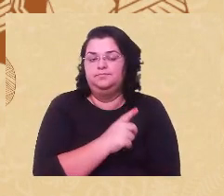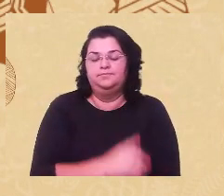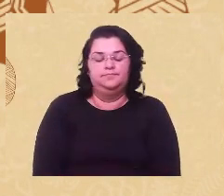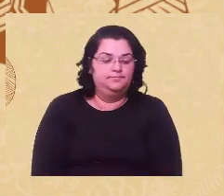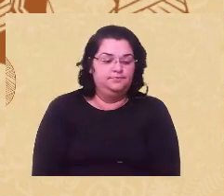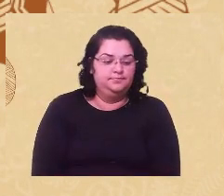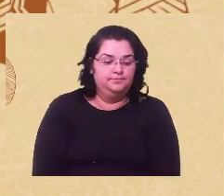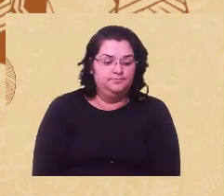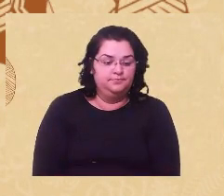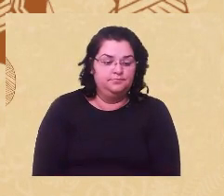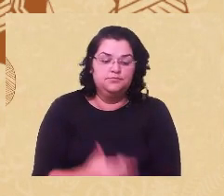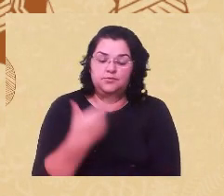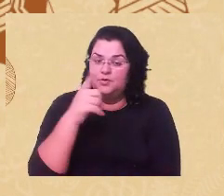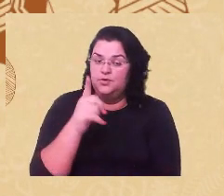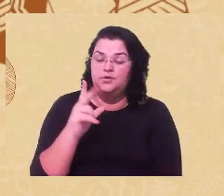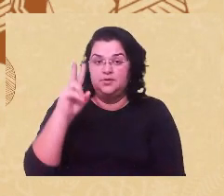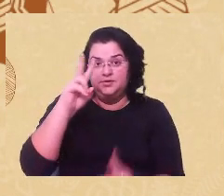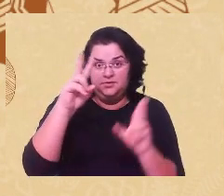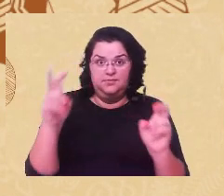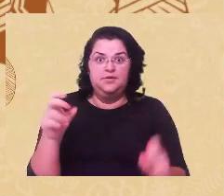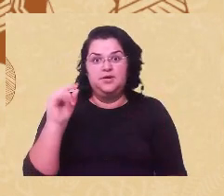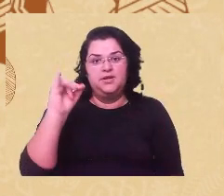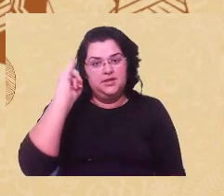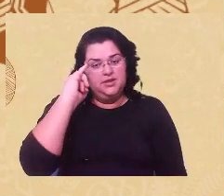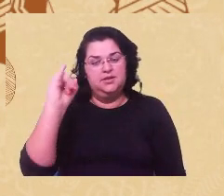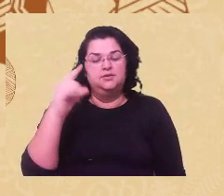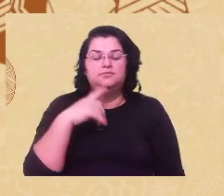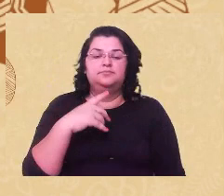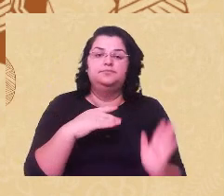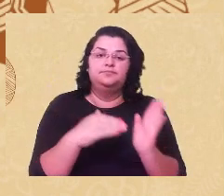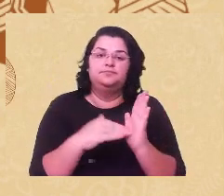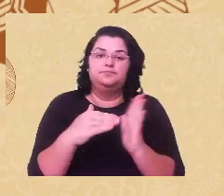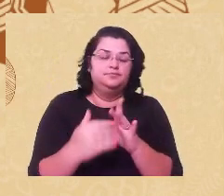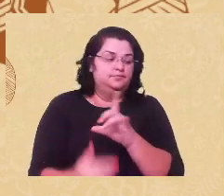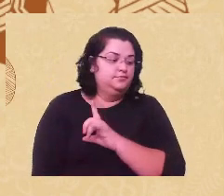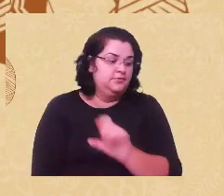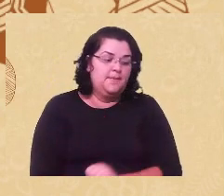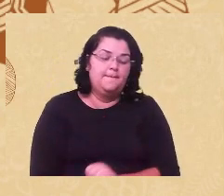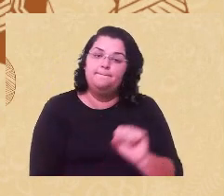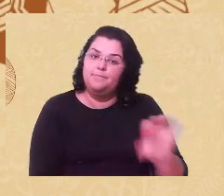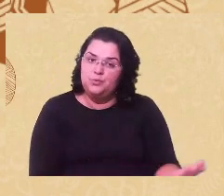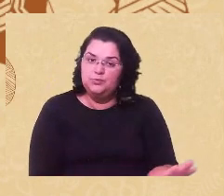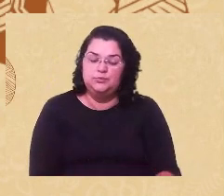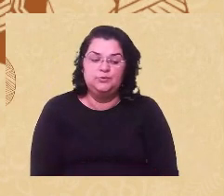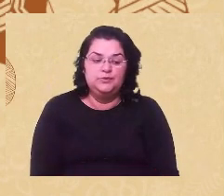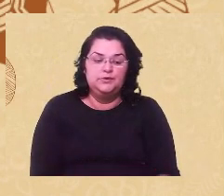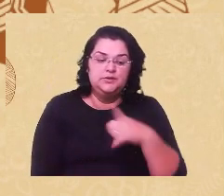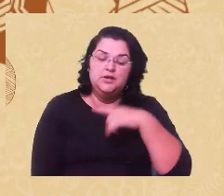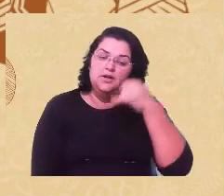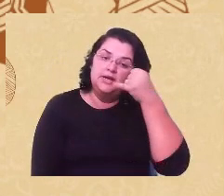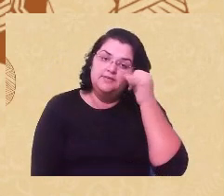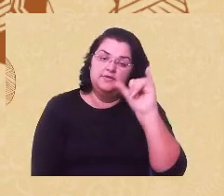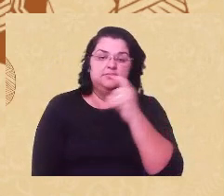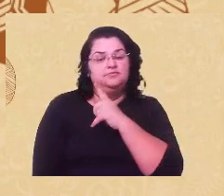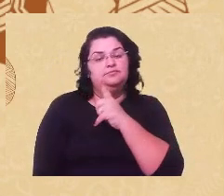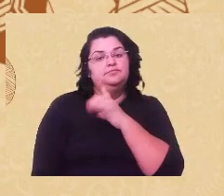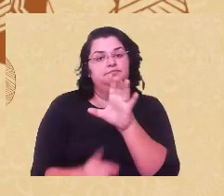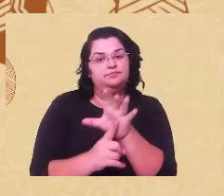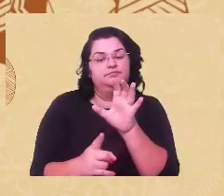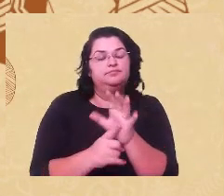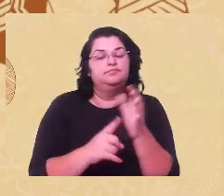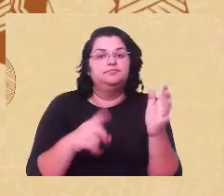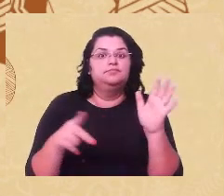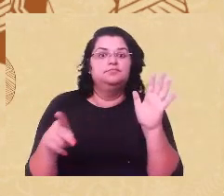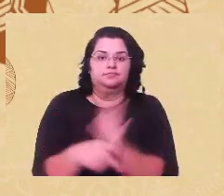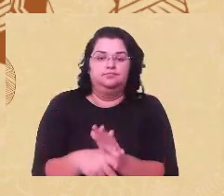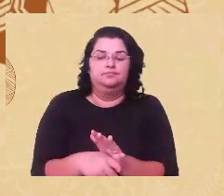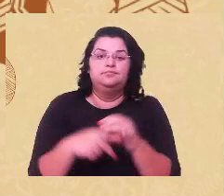aspecto, né, é a ideia de que nós somos tolerantes à dor, né, assim, então precisamos evitar isso ativamente e quando eu falo